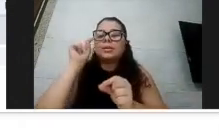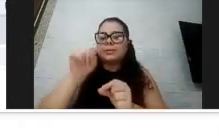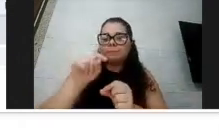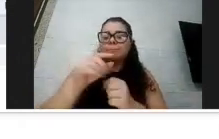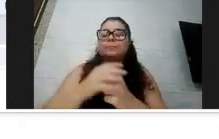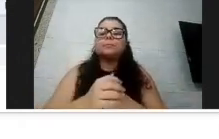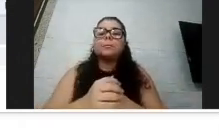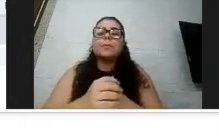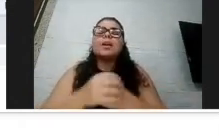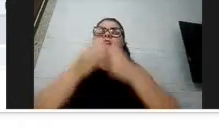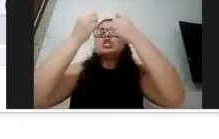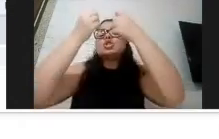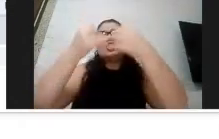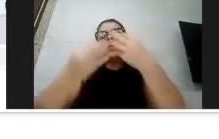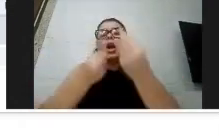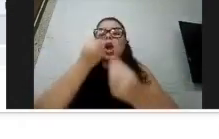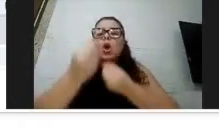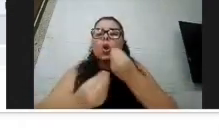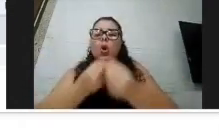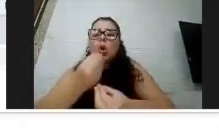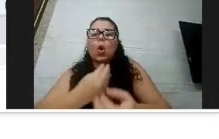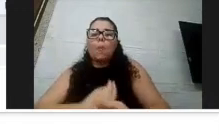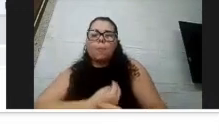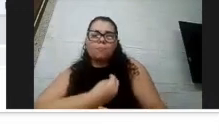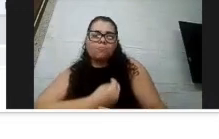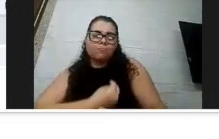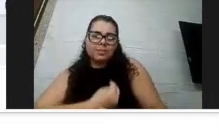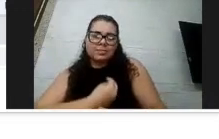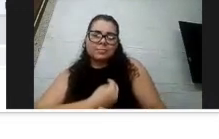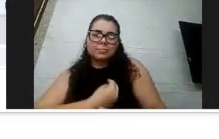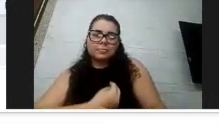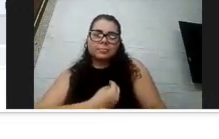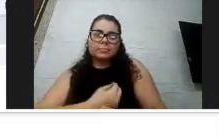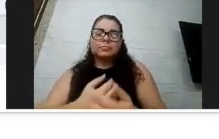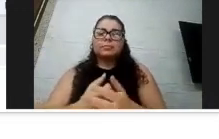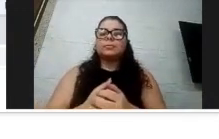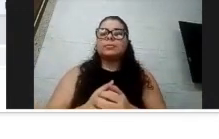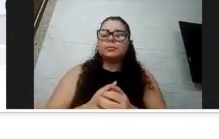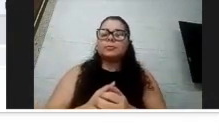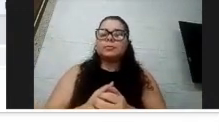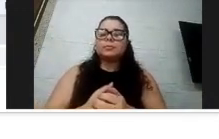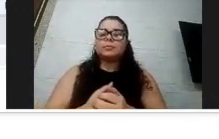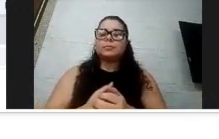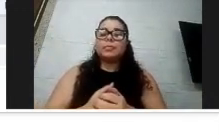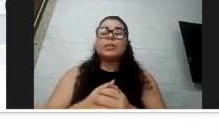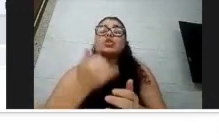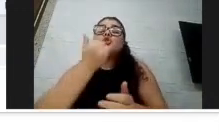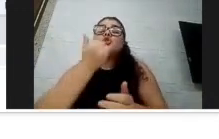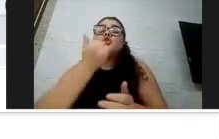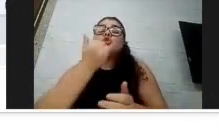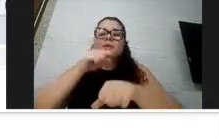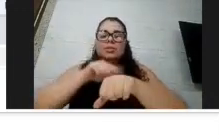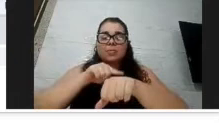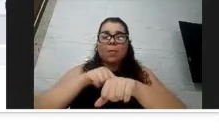direitinho como participar, o que tem. Então, desculpa tomar essa primeira parte da aula, do